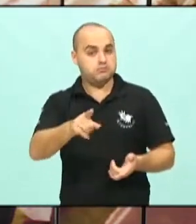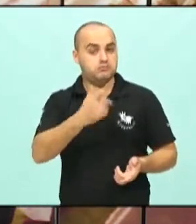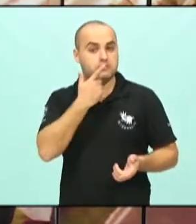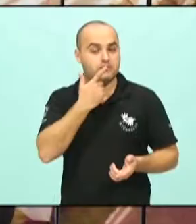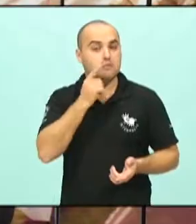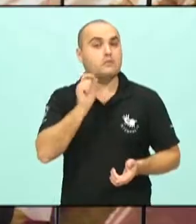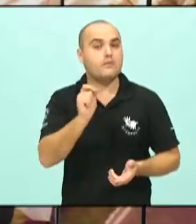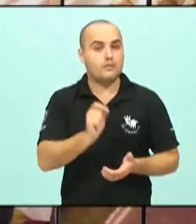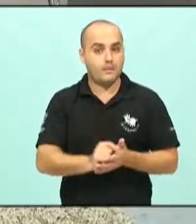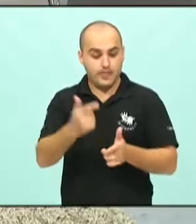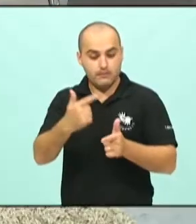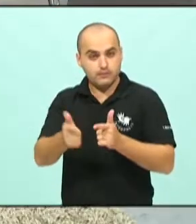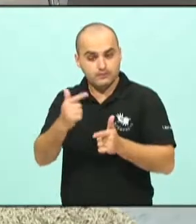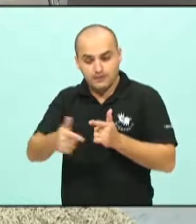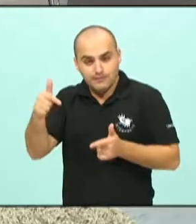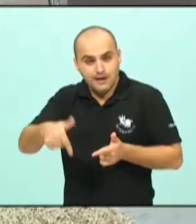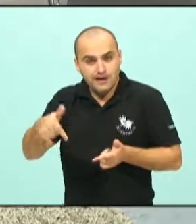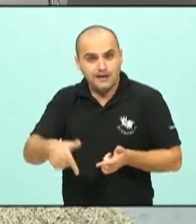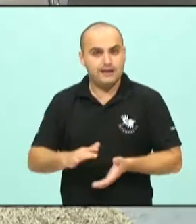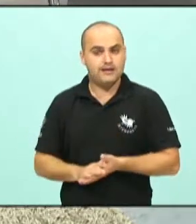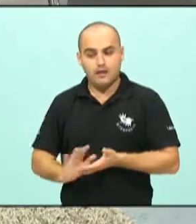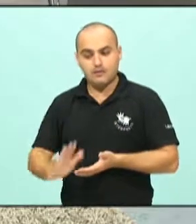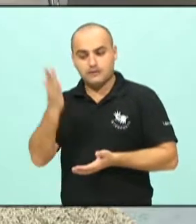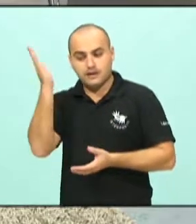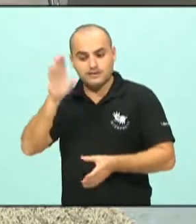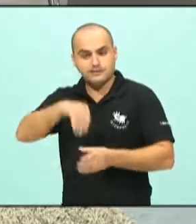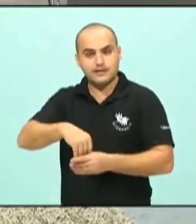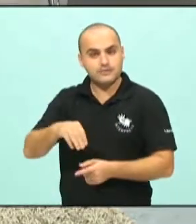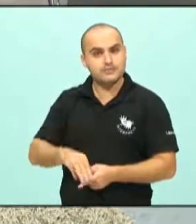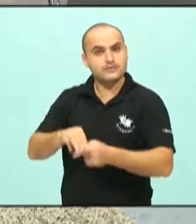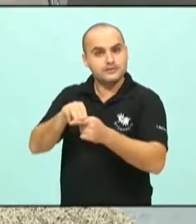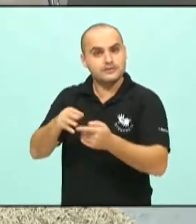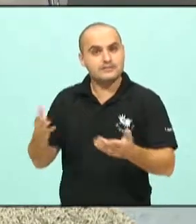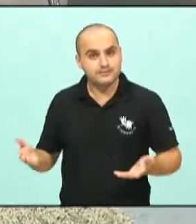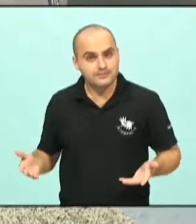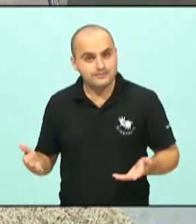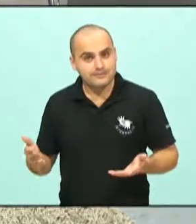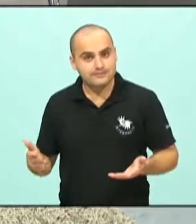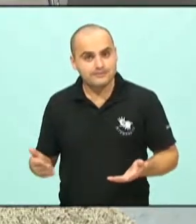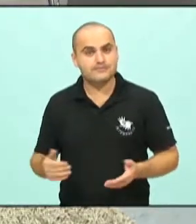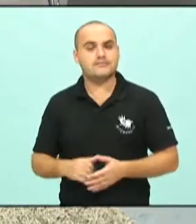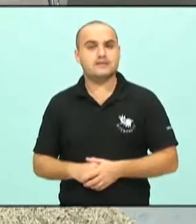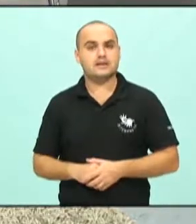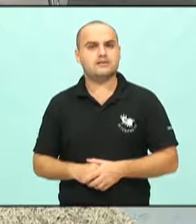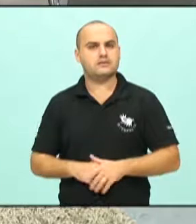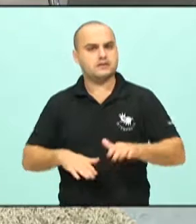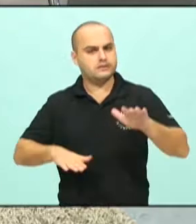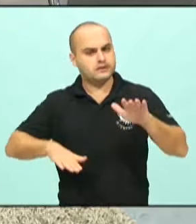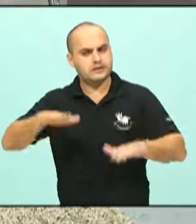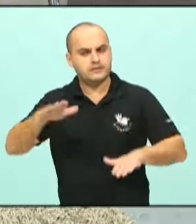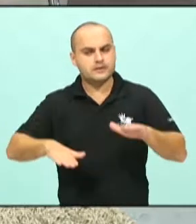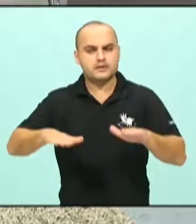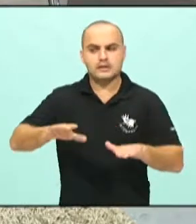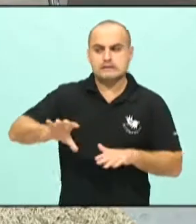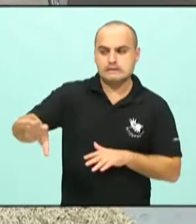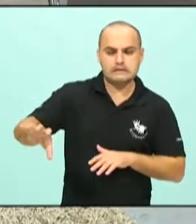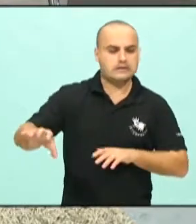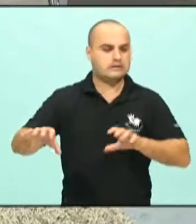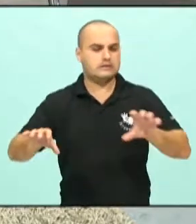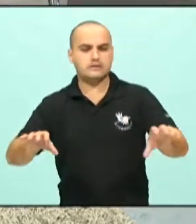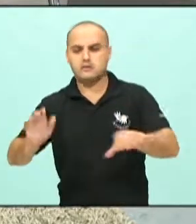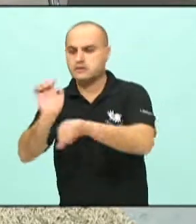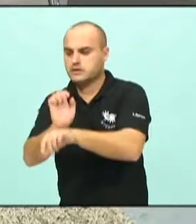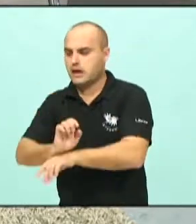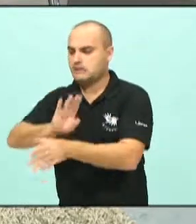problemas estão aqui, as coisas acontecem aqui no município. Quer dizer, dependendo de uma situação, aí vem o Estado, tira